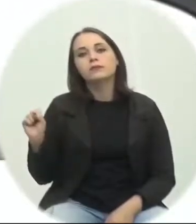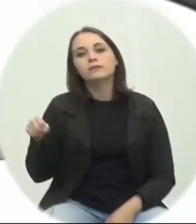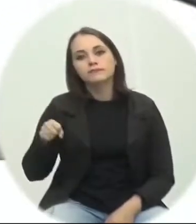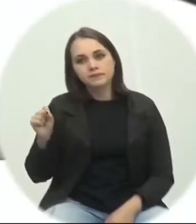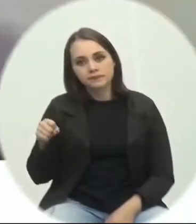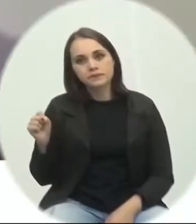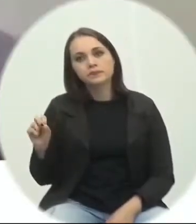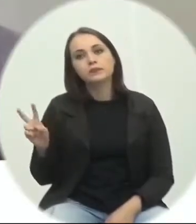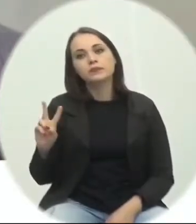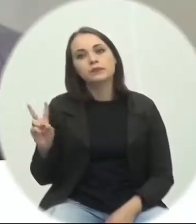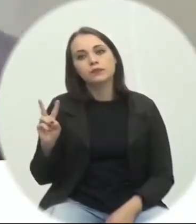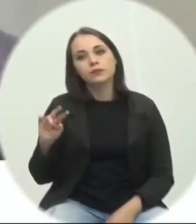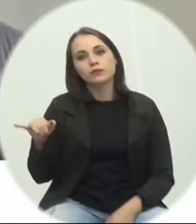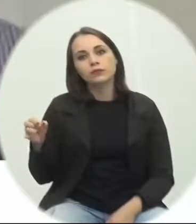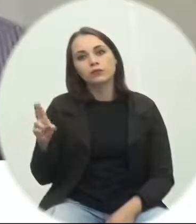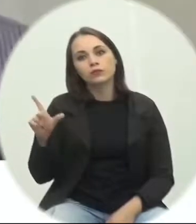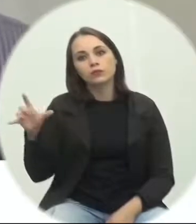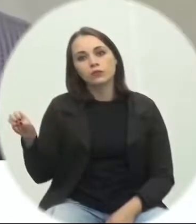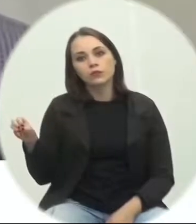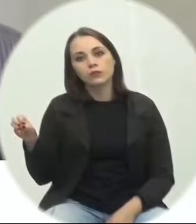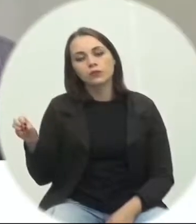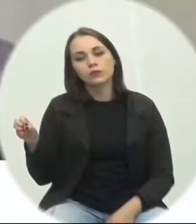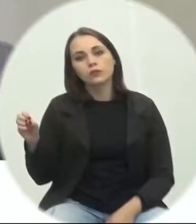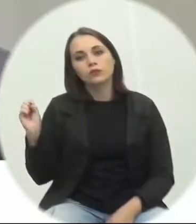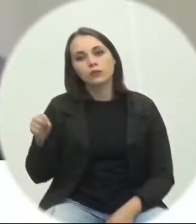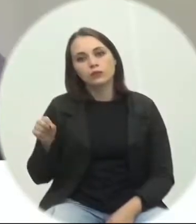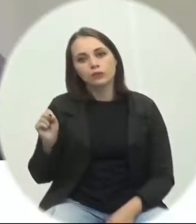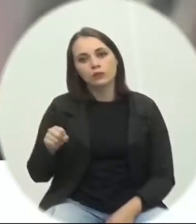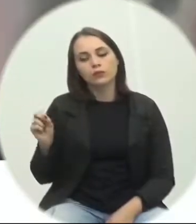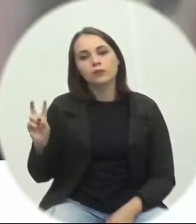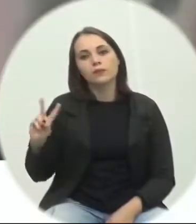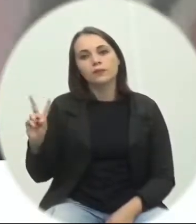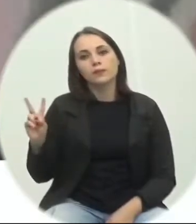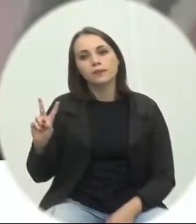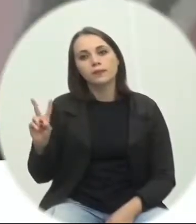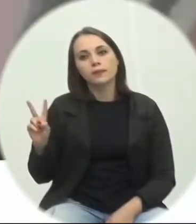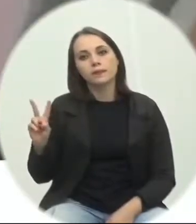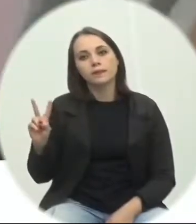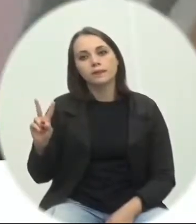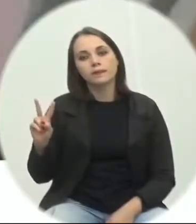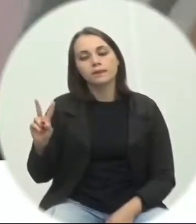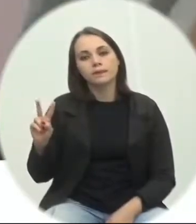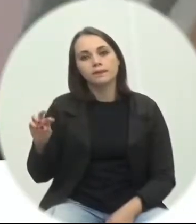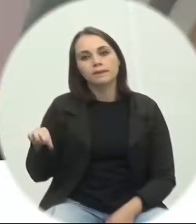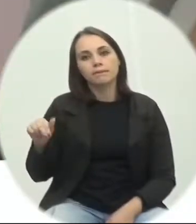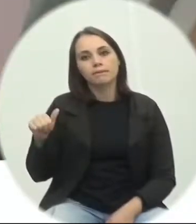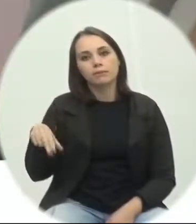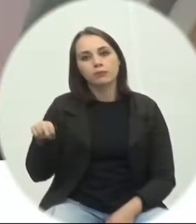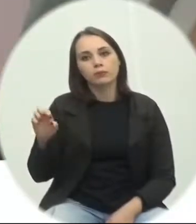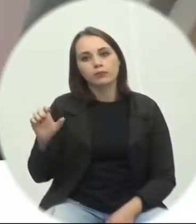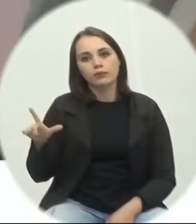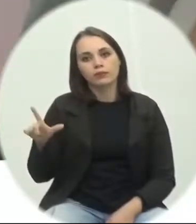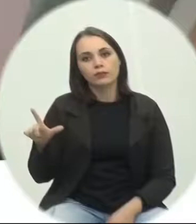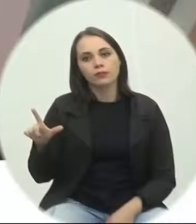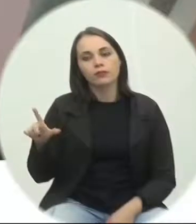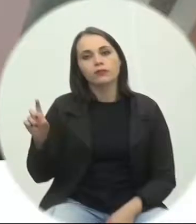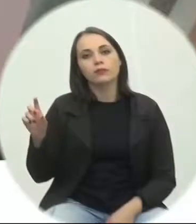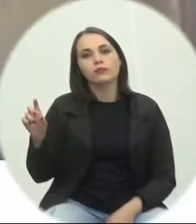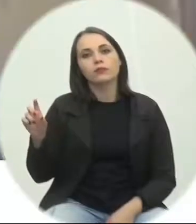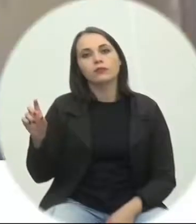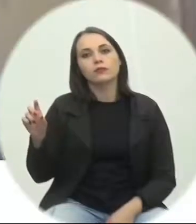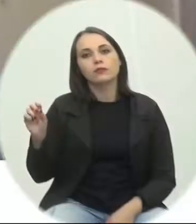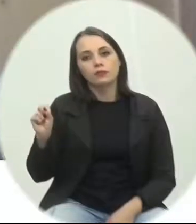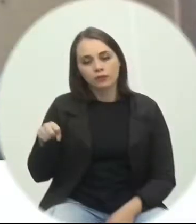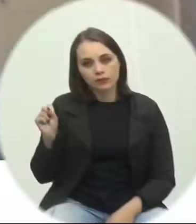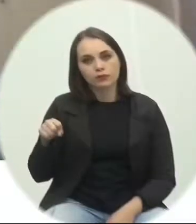Favorável. A favor, vereador Júlio Kaminski. Favorável. A favor, vereador Manuel Rosenk. Com certeza,